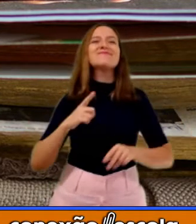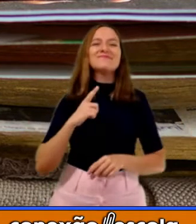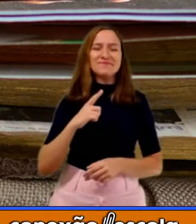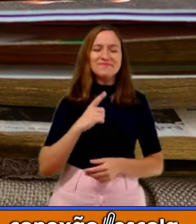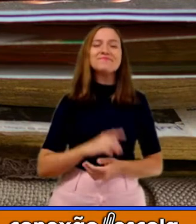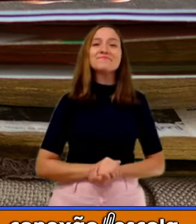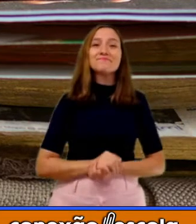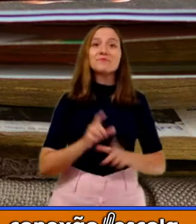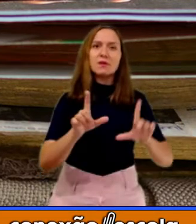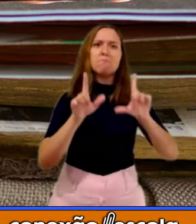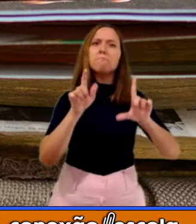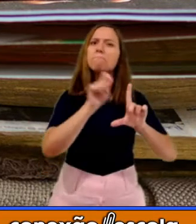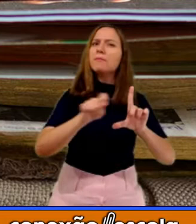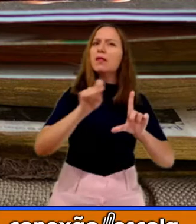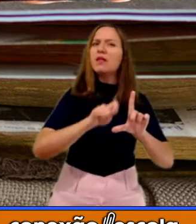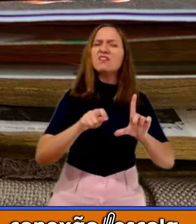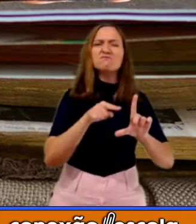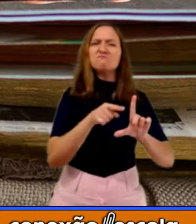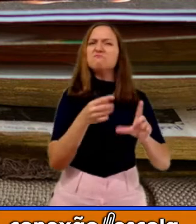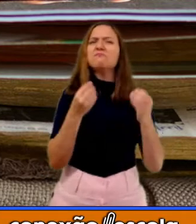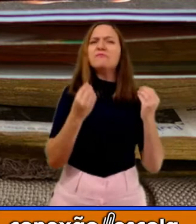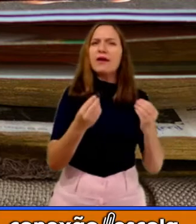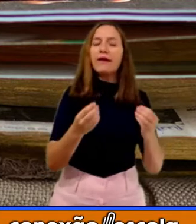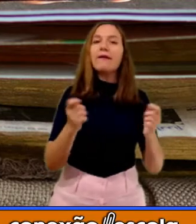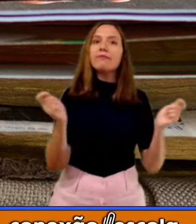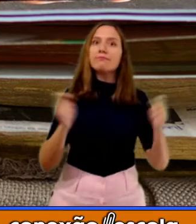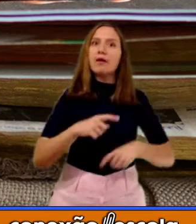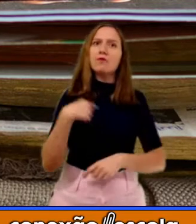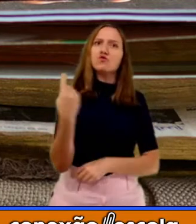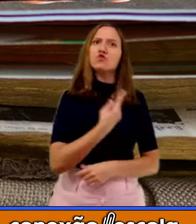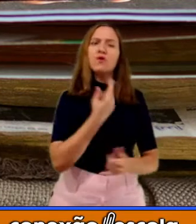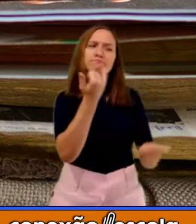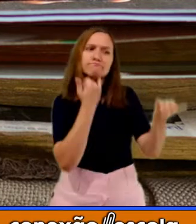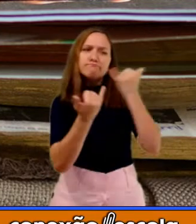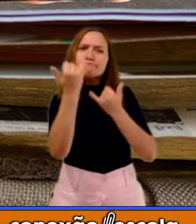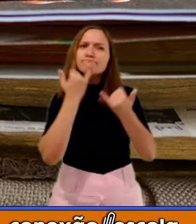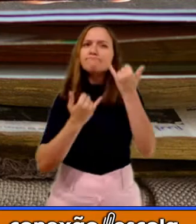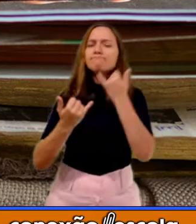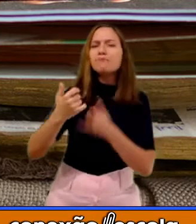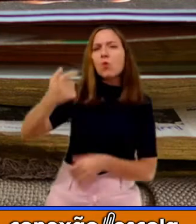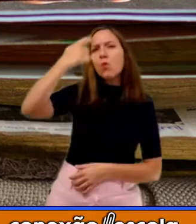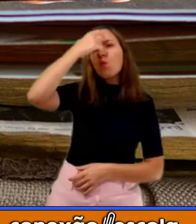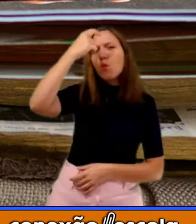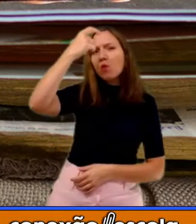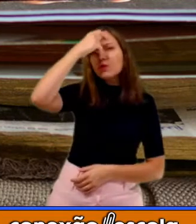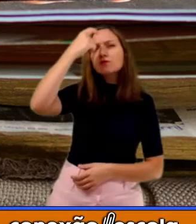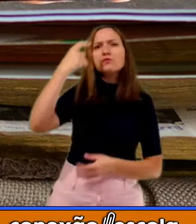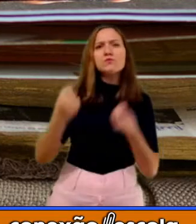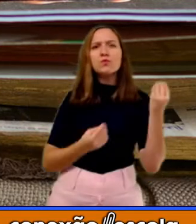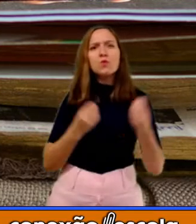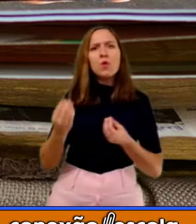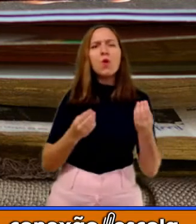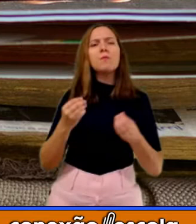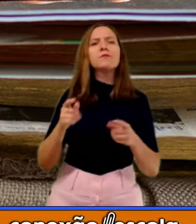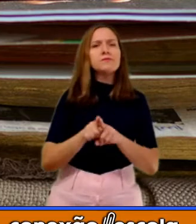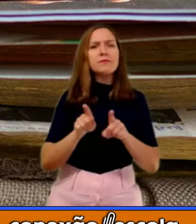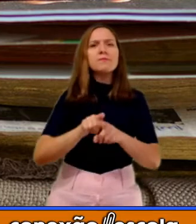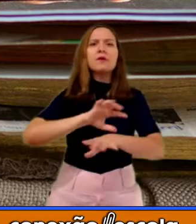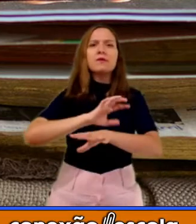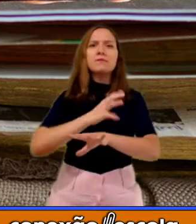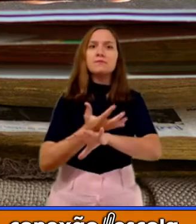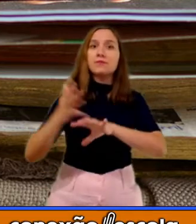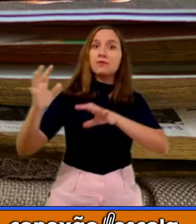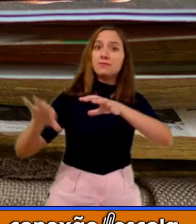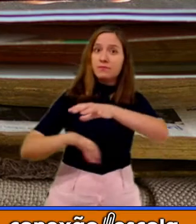servem para quê? Para nos alertar, nos conscientizar dos cuidados também com o meio ambiente.